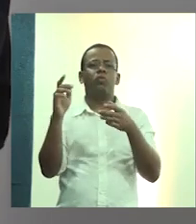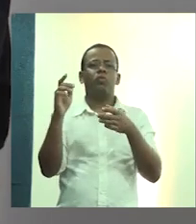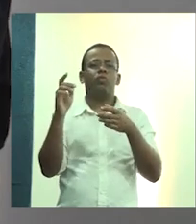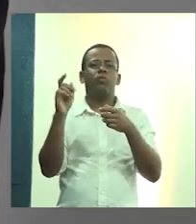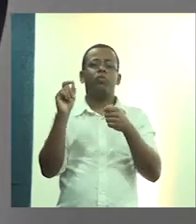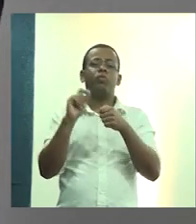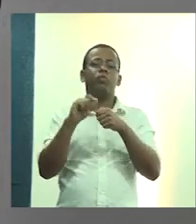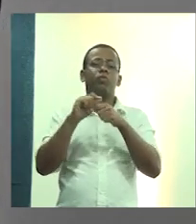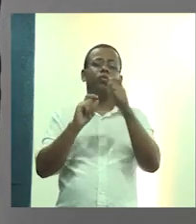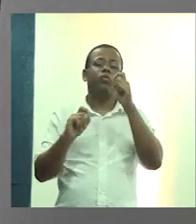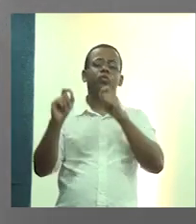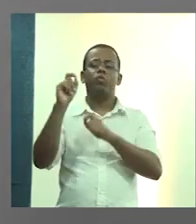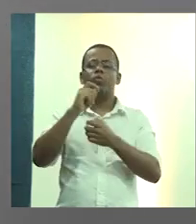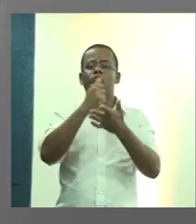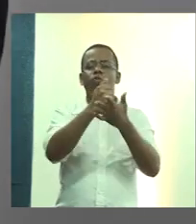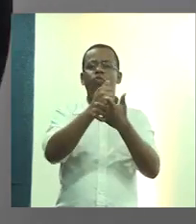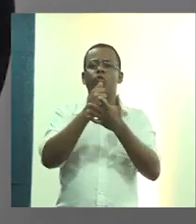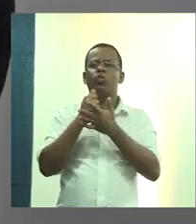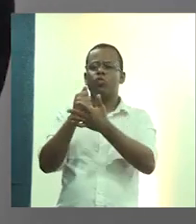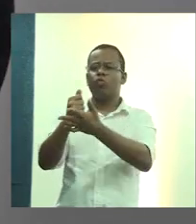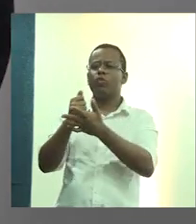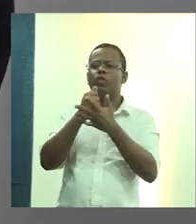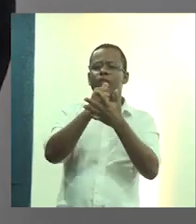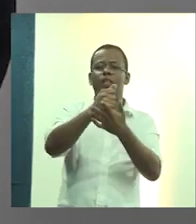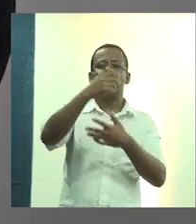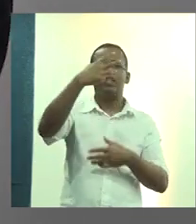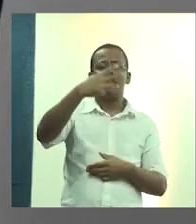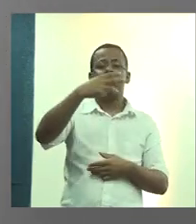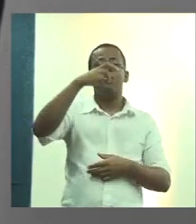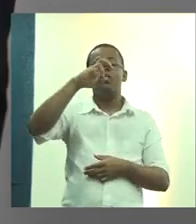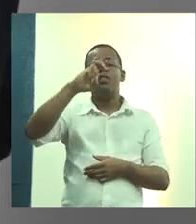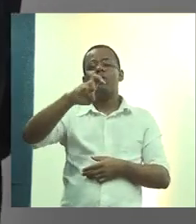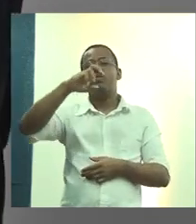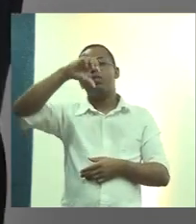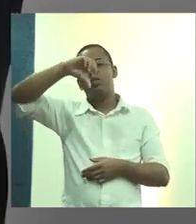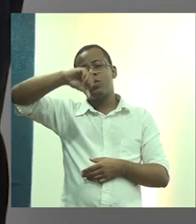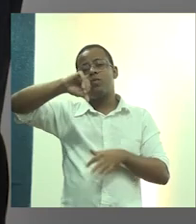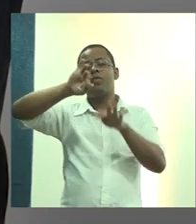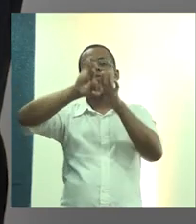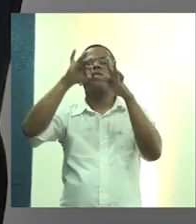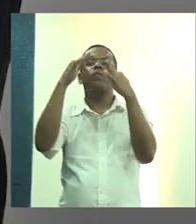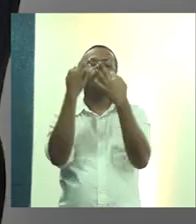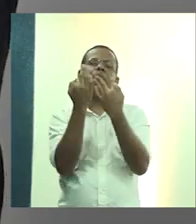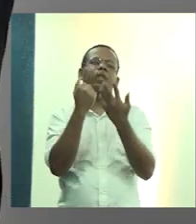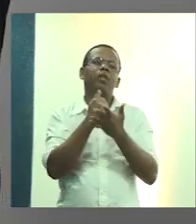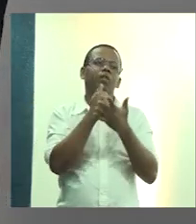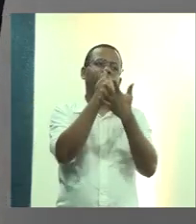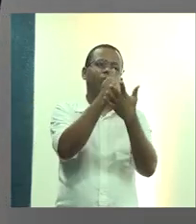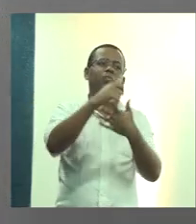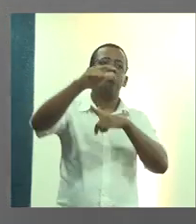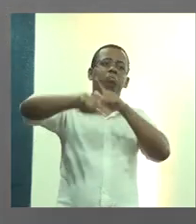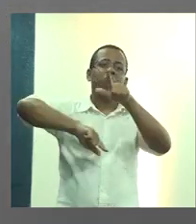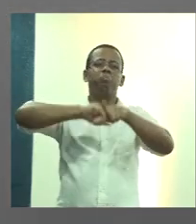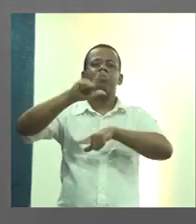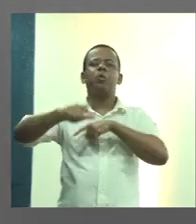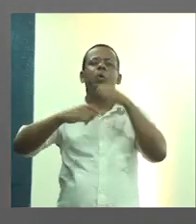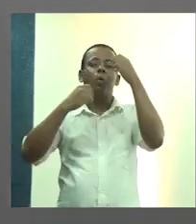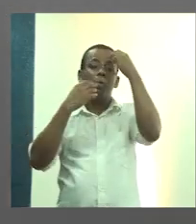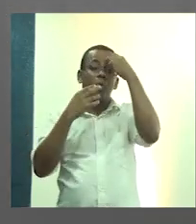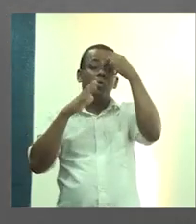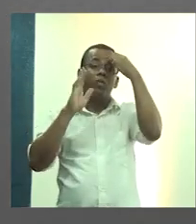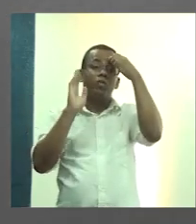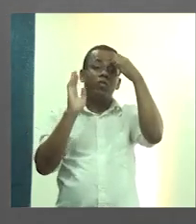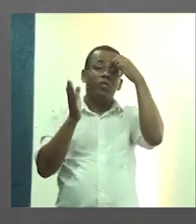para atender essas 359 famílias. Então, esse é o grande trabalho. Já foram executados